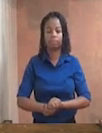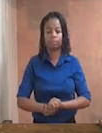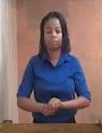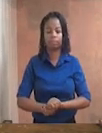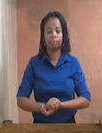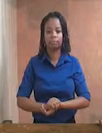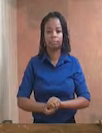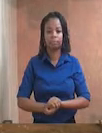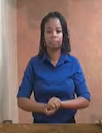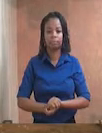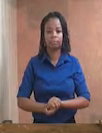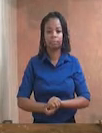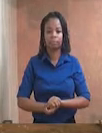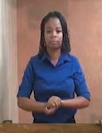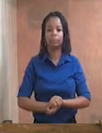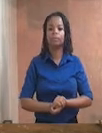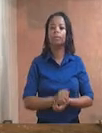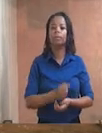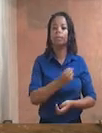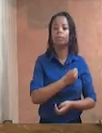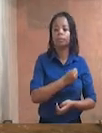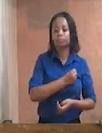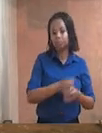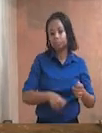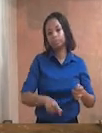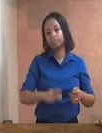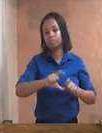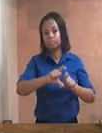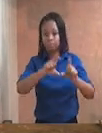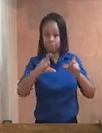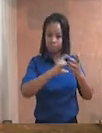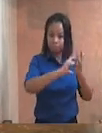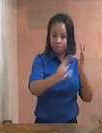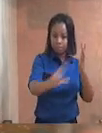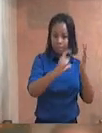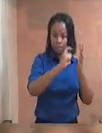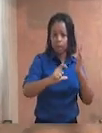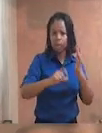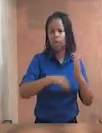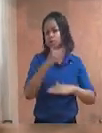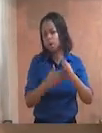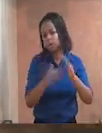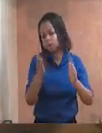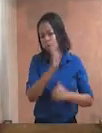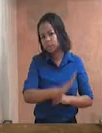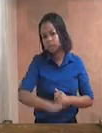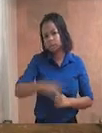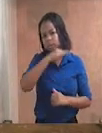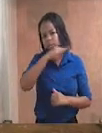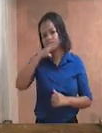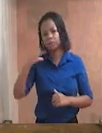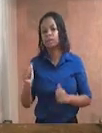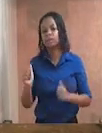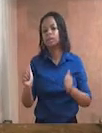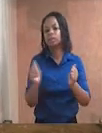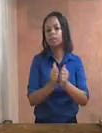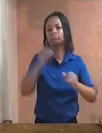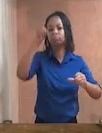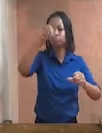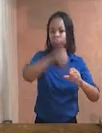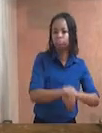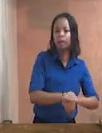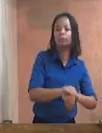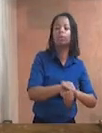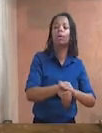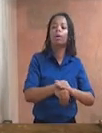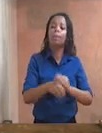Parágrafo 1º. Toda criança ou adolescente que estiver inserido em programas de acolhimento familiar ou